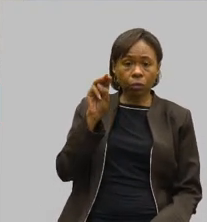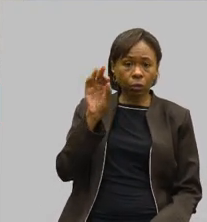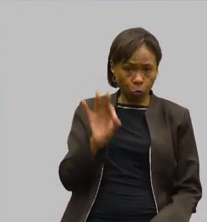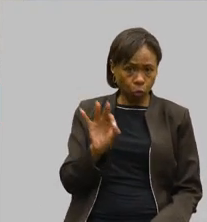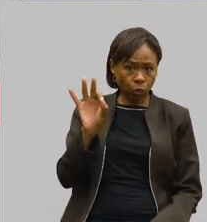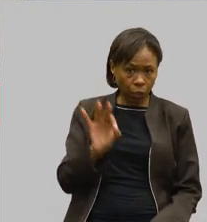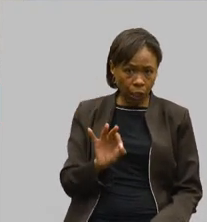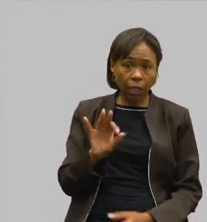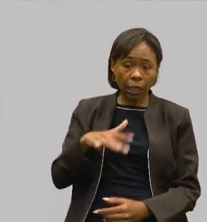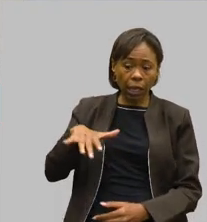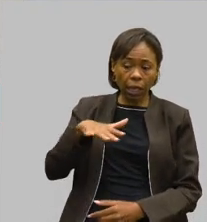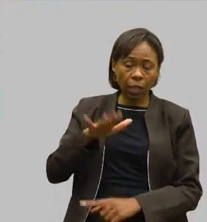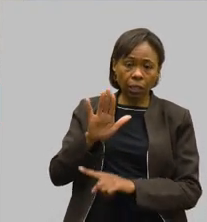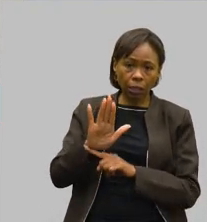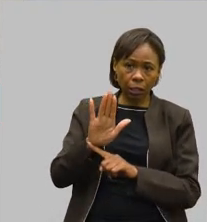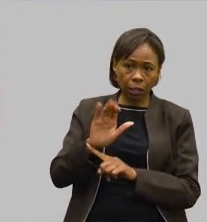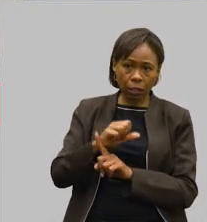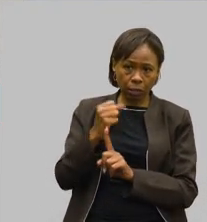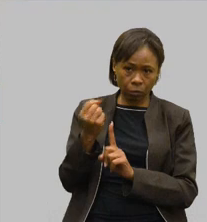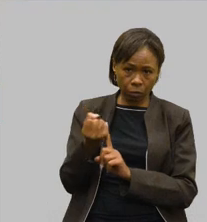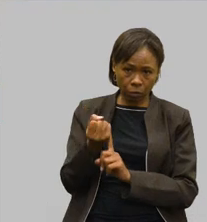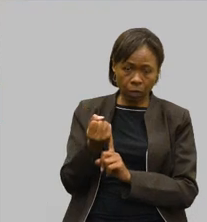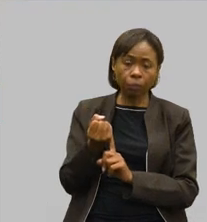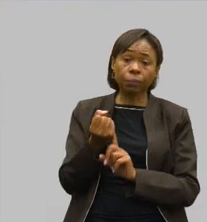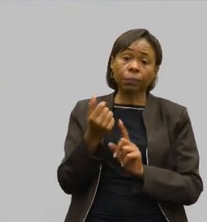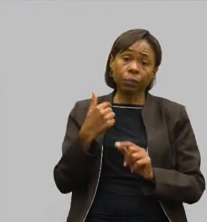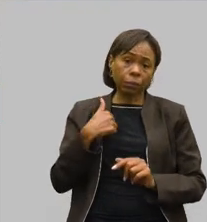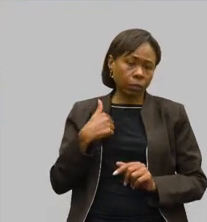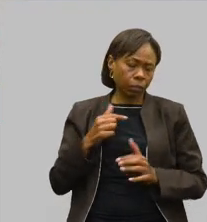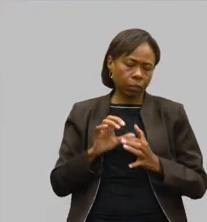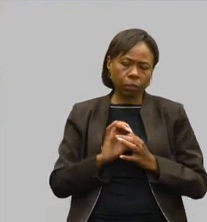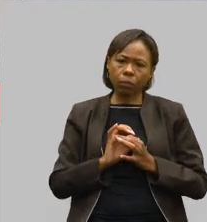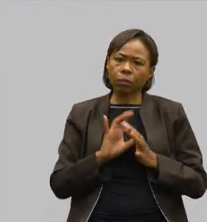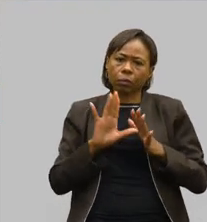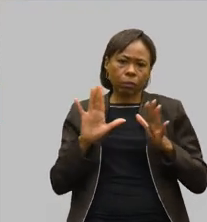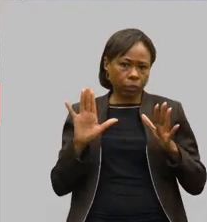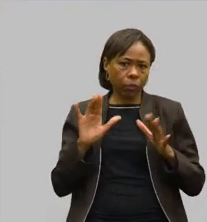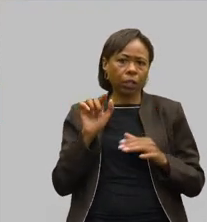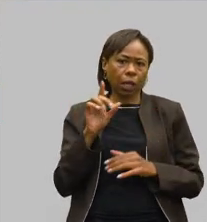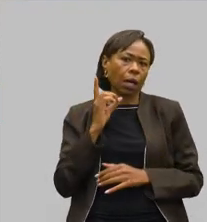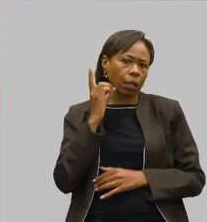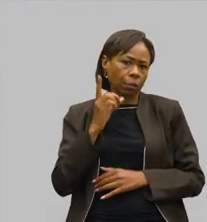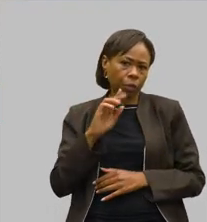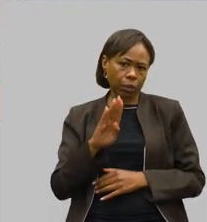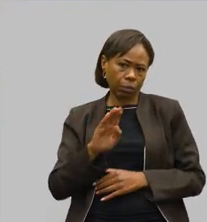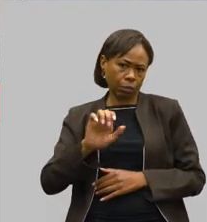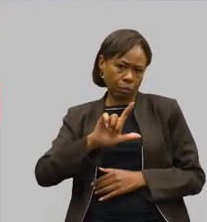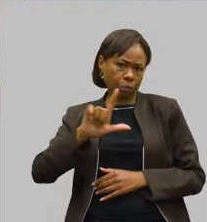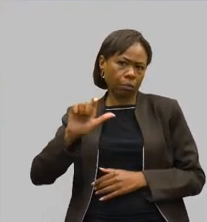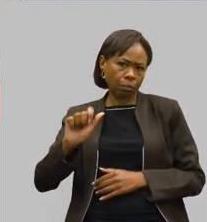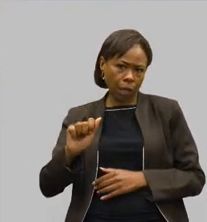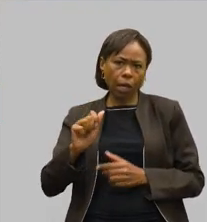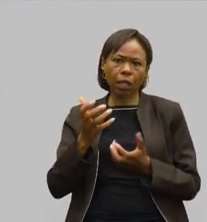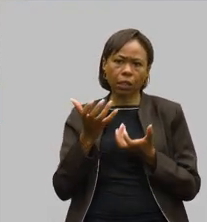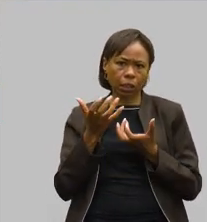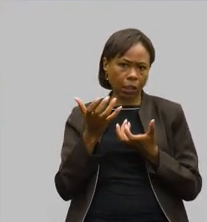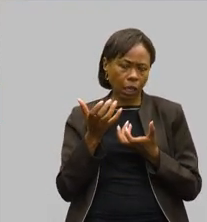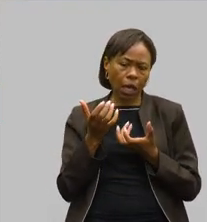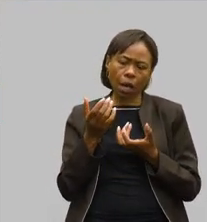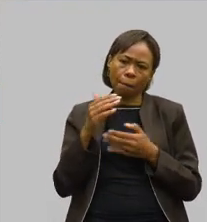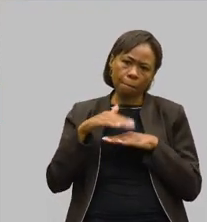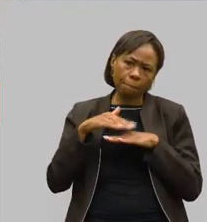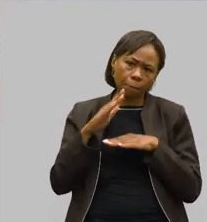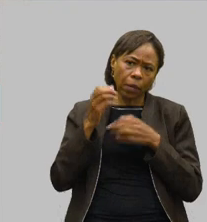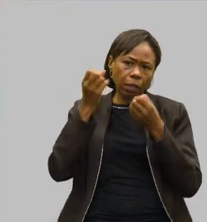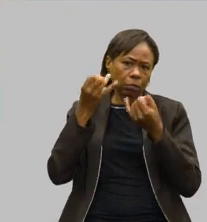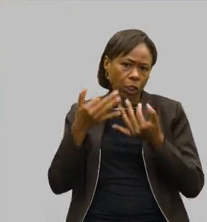assistência social. E me colocar à disposição aqui também da deputada Bela Gonçalves, que, se quiser que a gente preste algum esclarecimento por